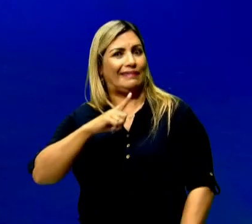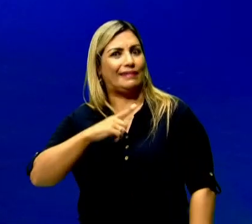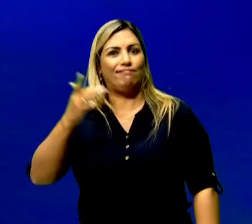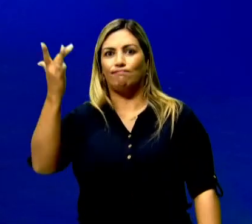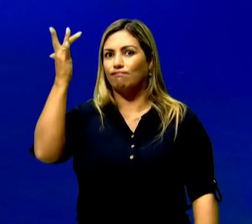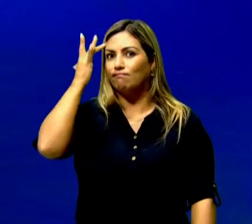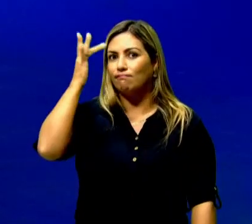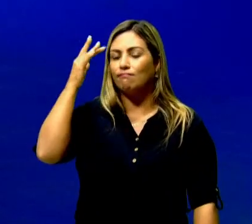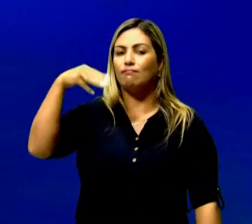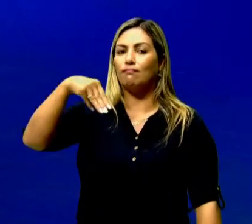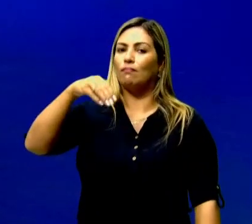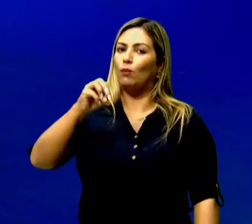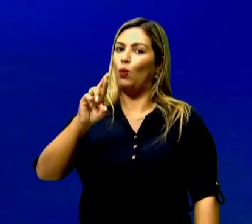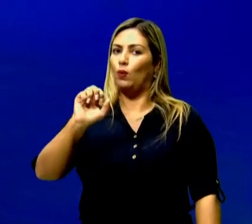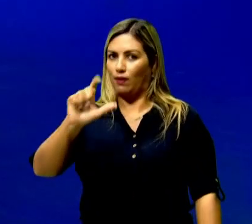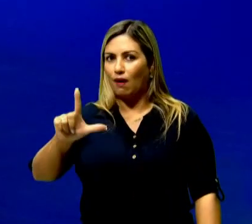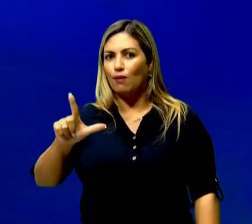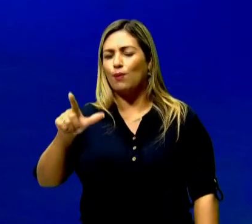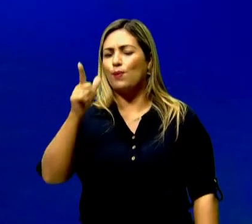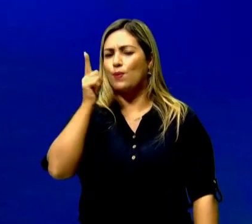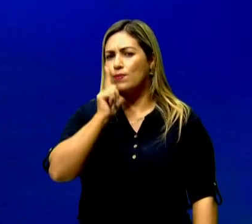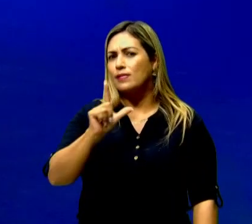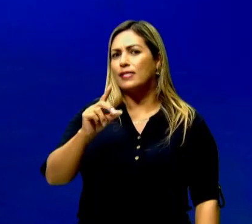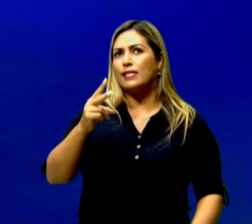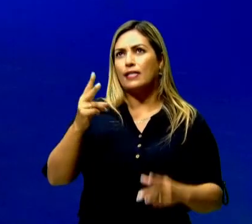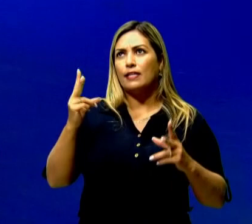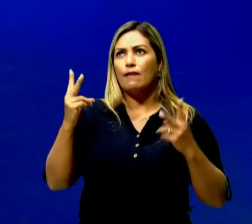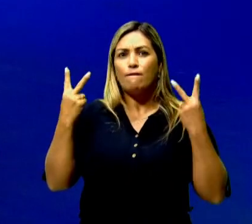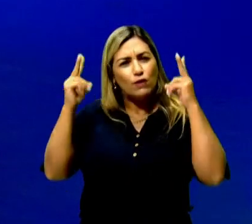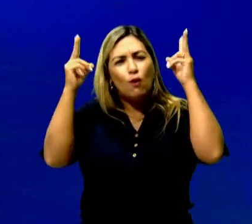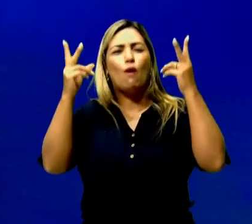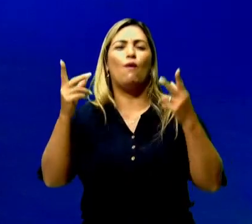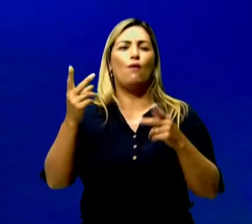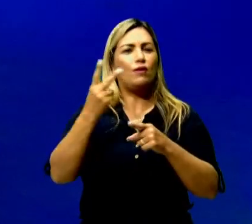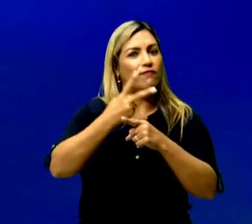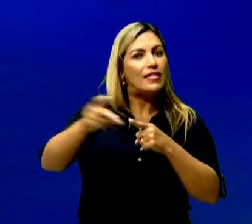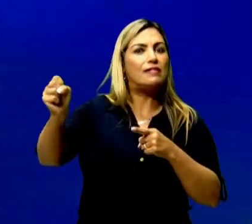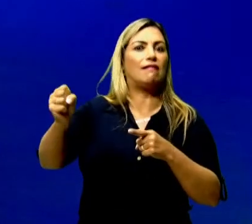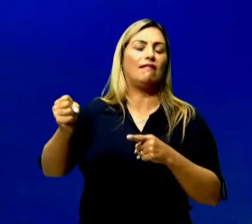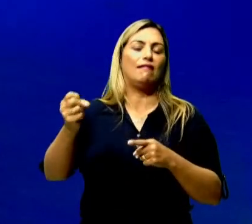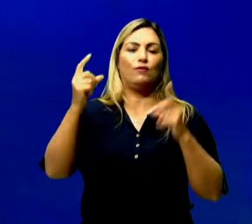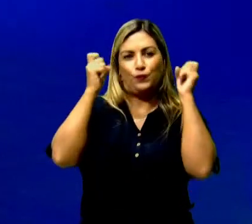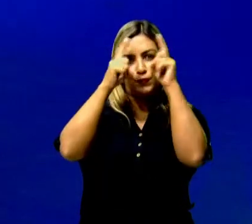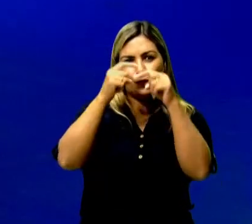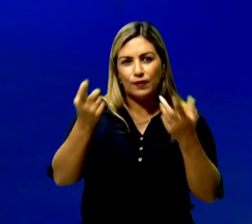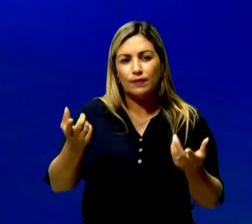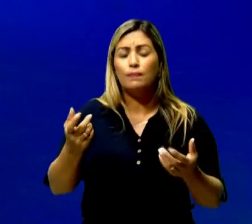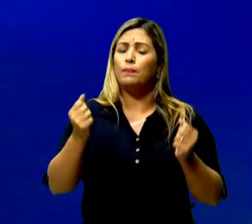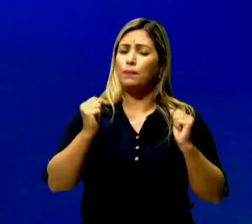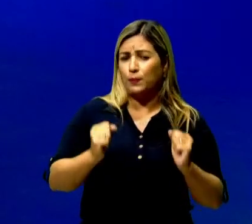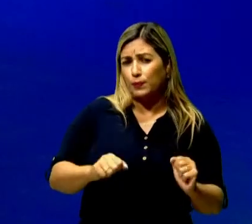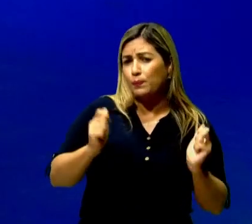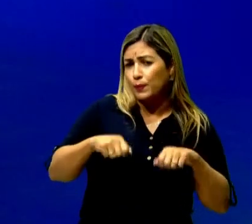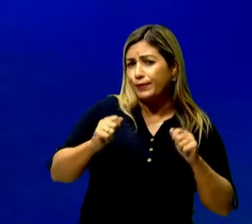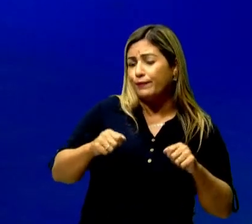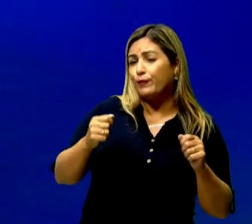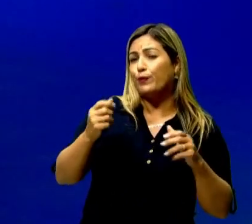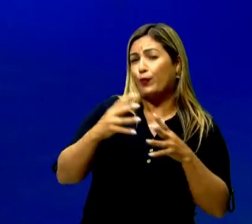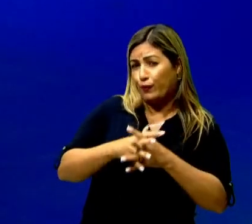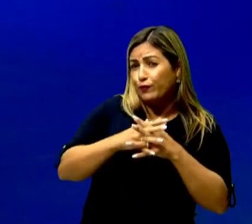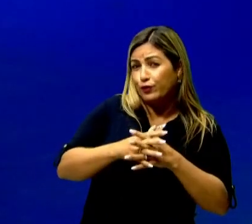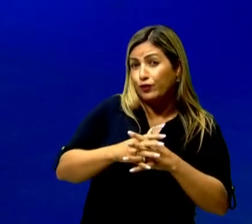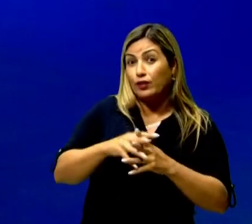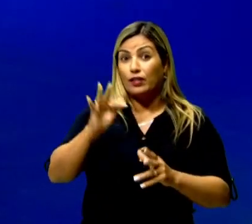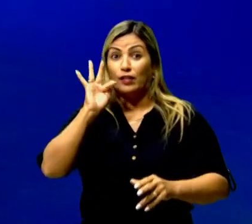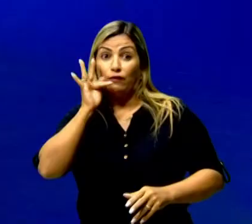de conseguir vencer uma dificuldade. A gente pode confundir o conto de animais com a fábula,